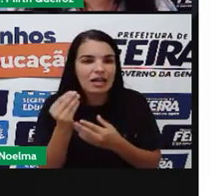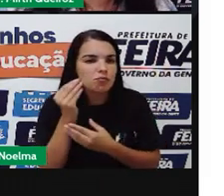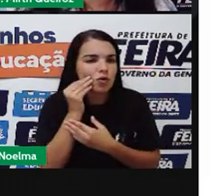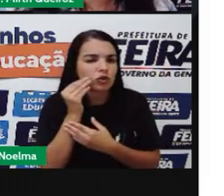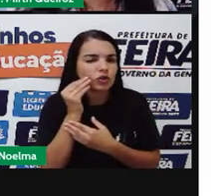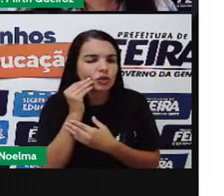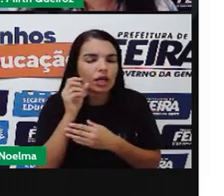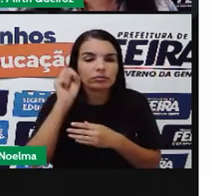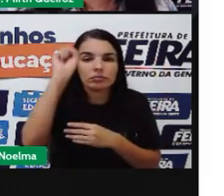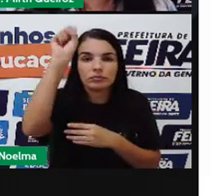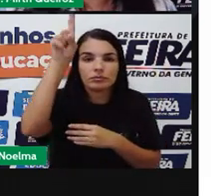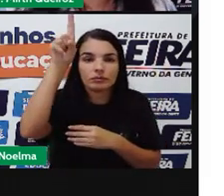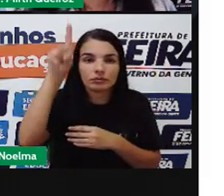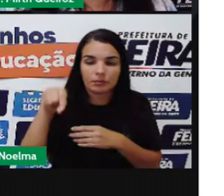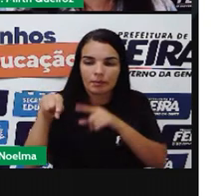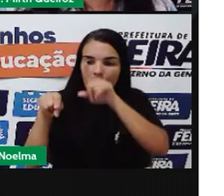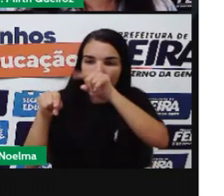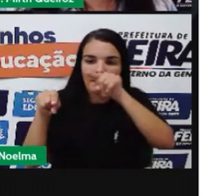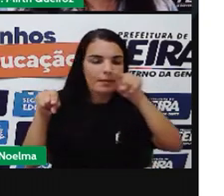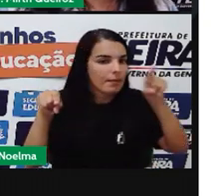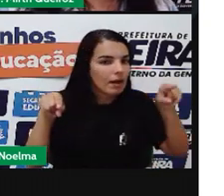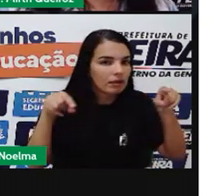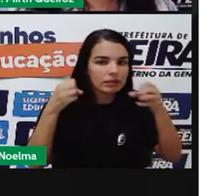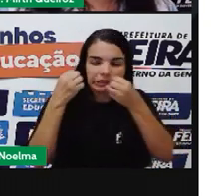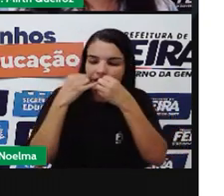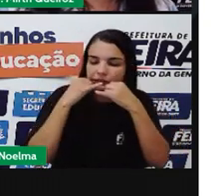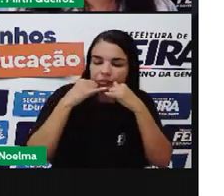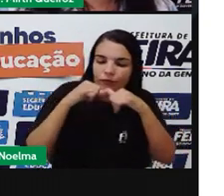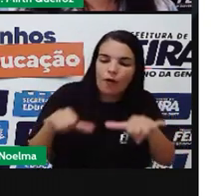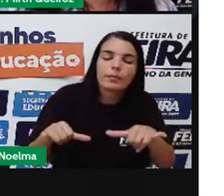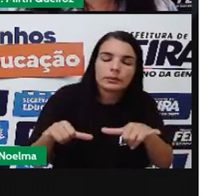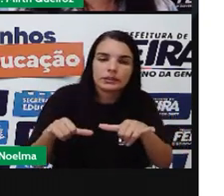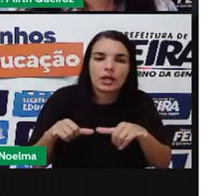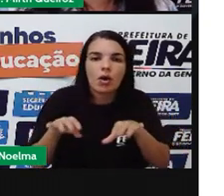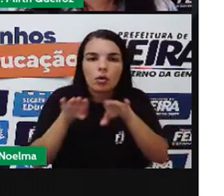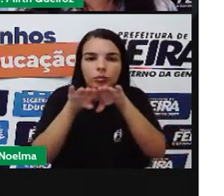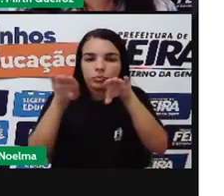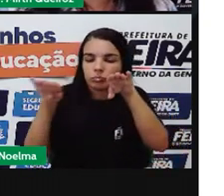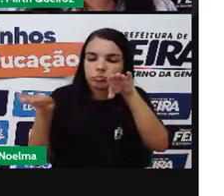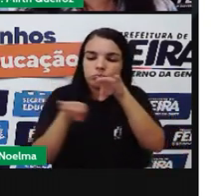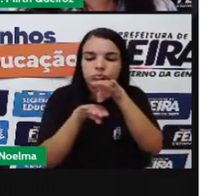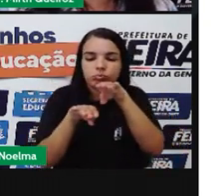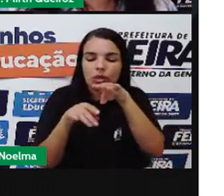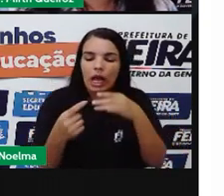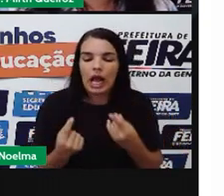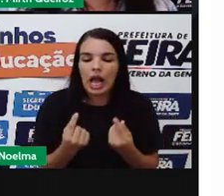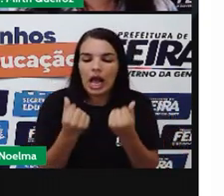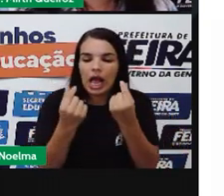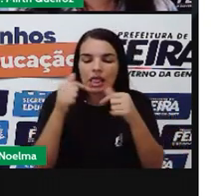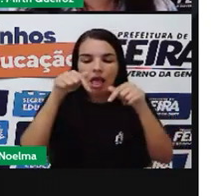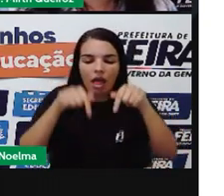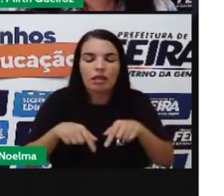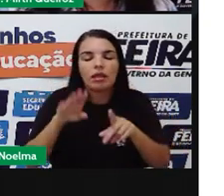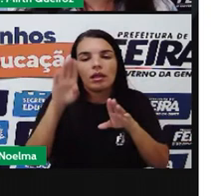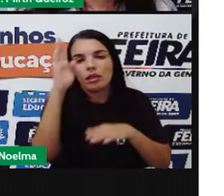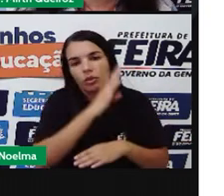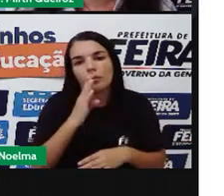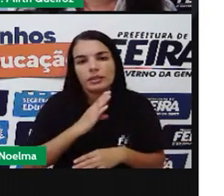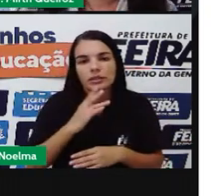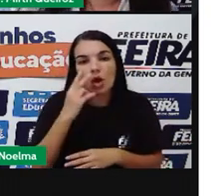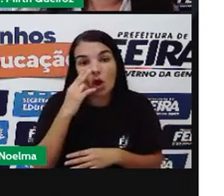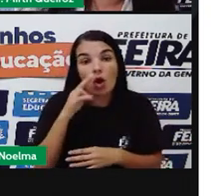infográfico Da desigualdade De renda No Brasil Onde a gente tem